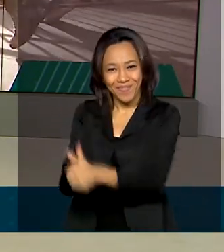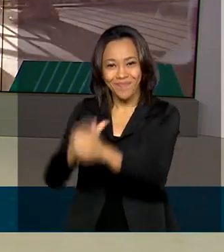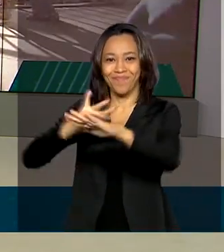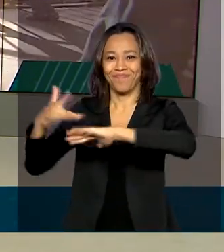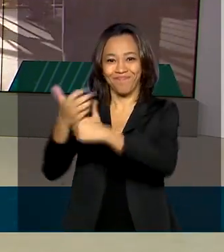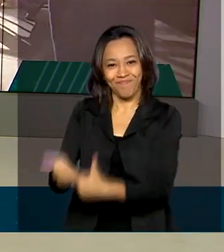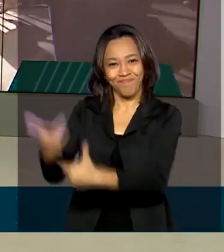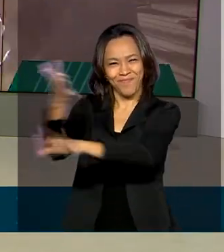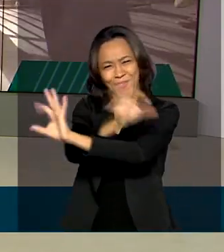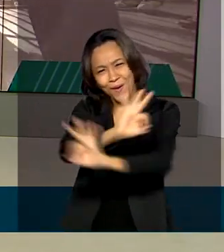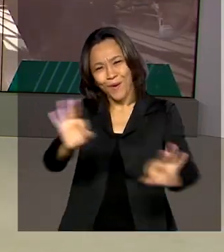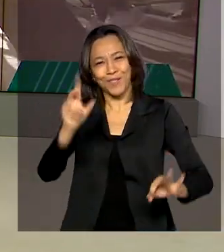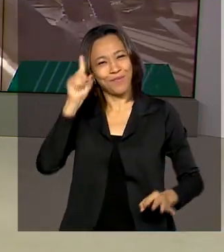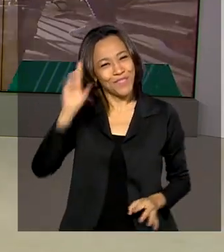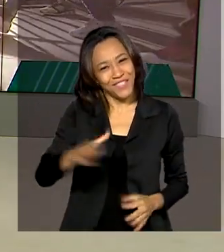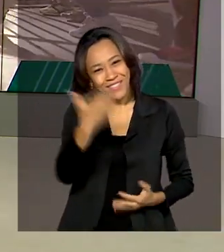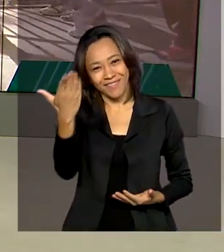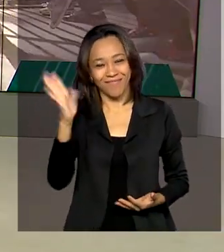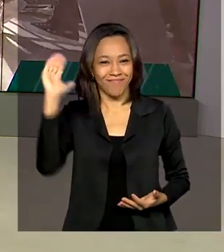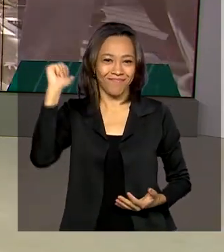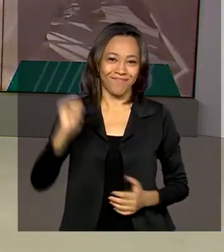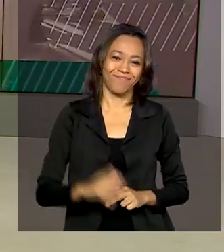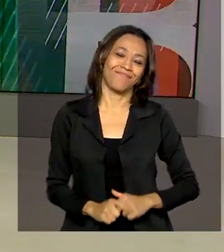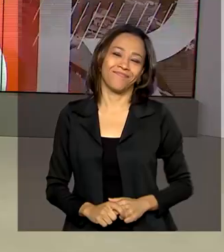redes sociais. Um ótimo dia para você. Tchau.